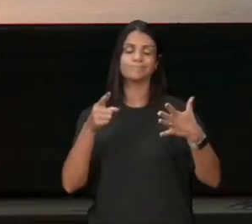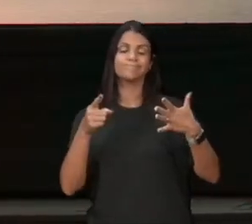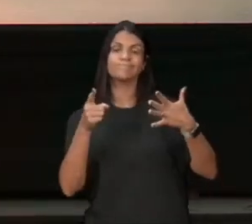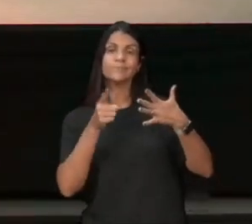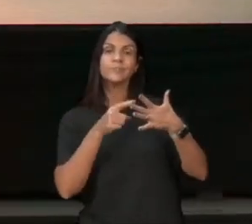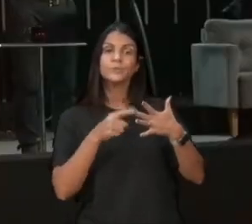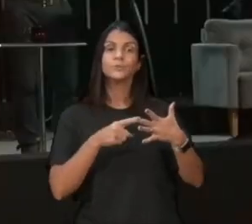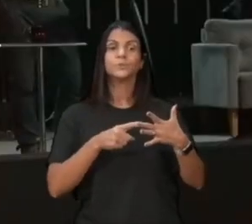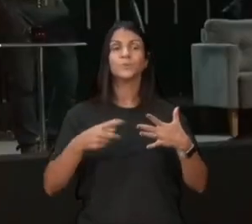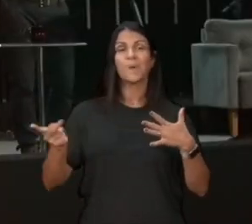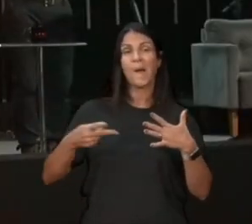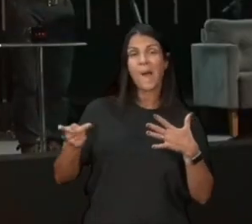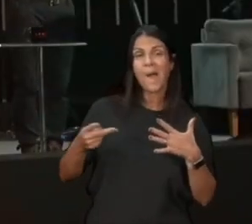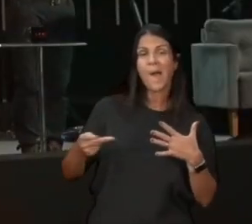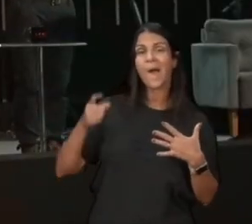besteira,